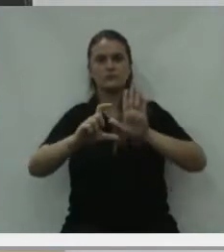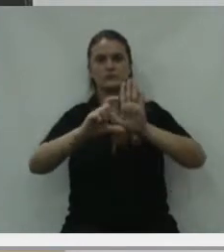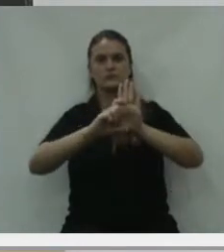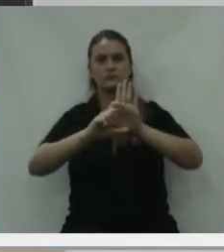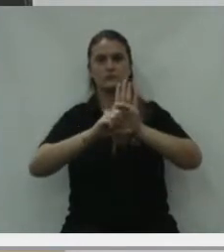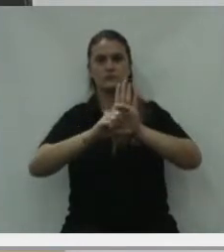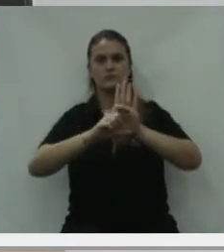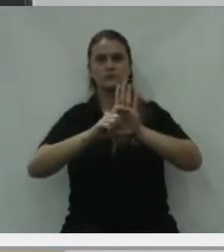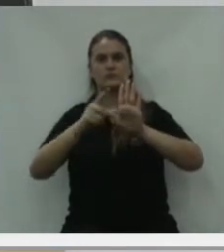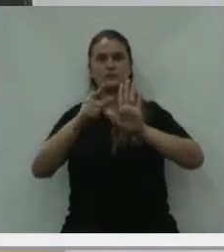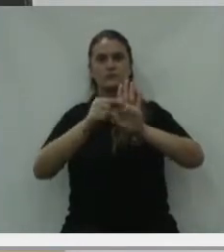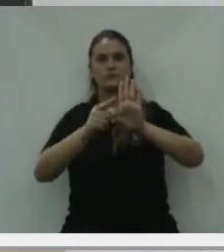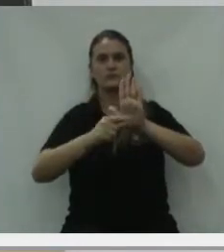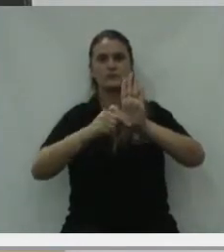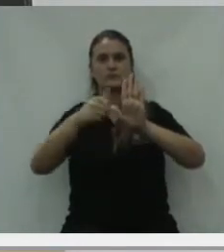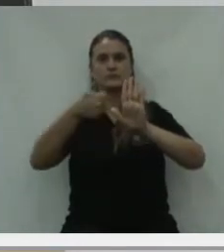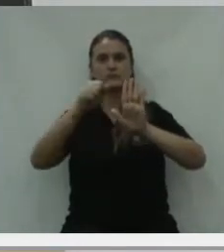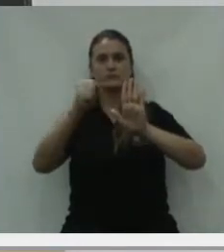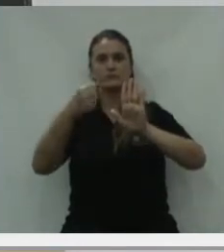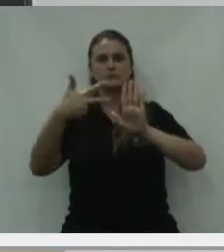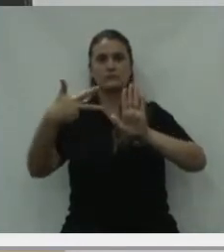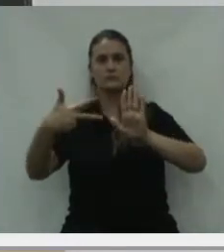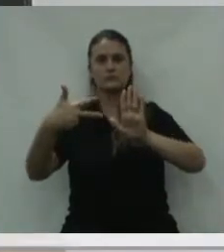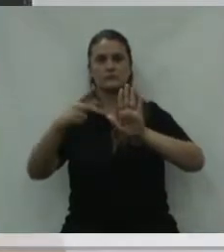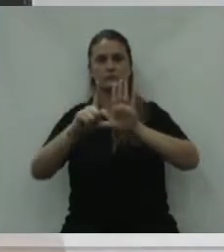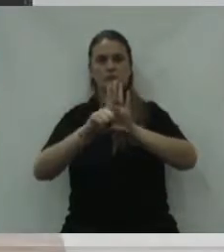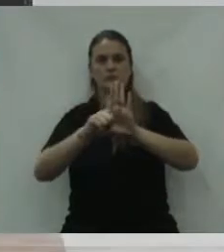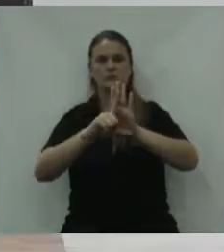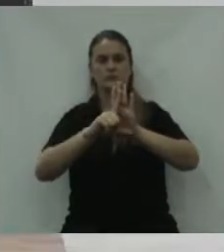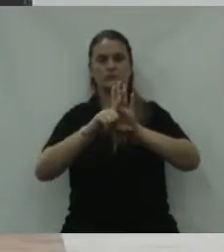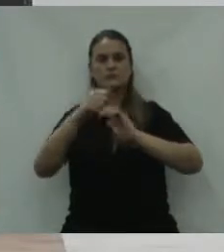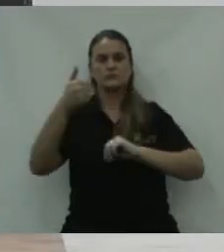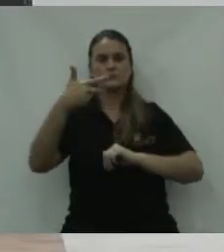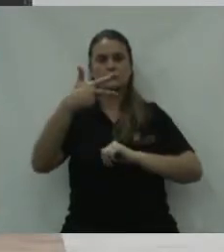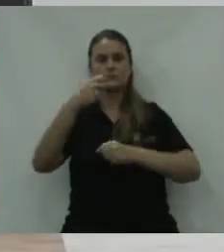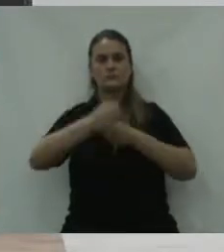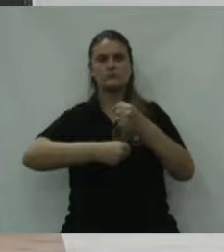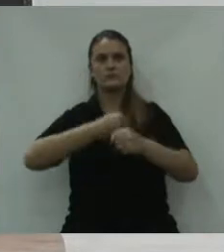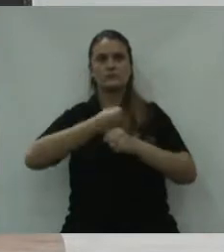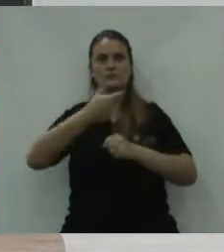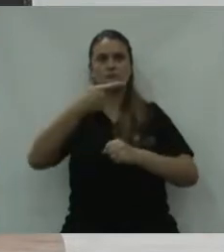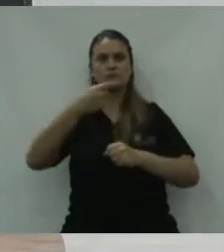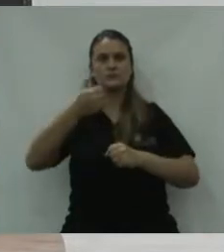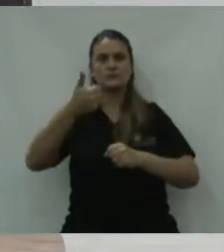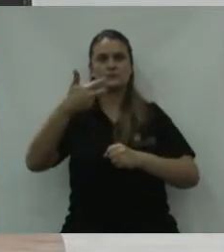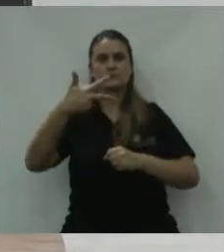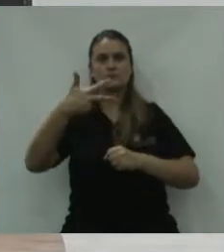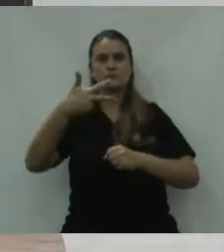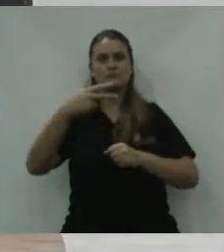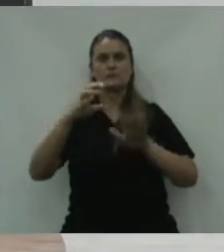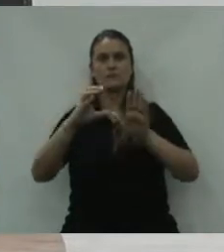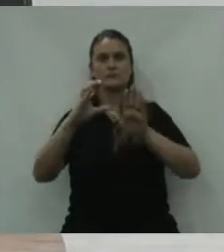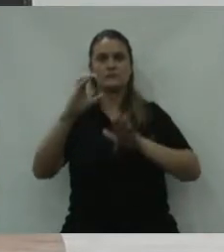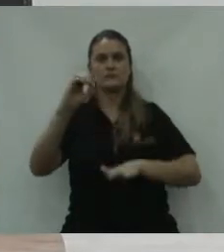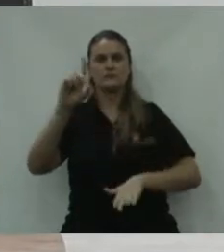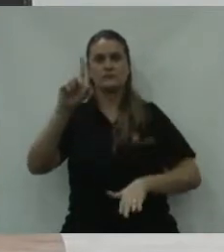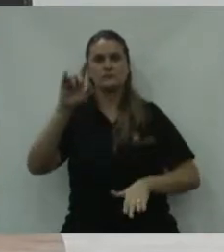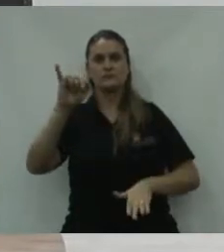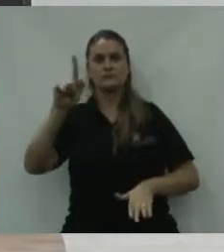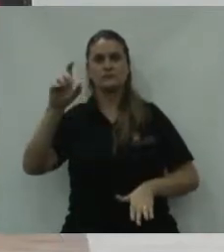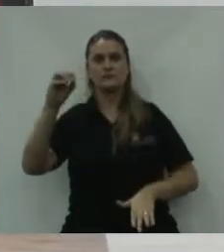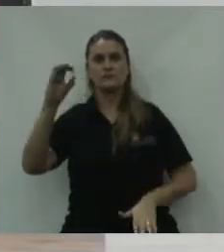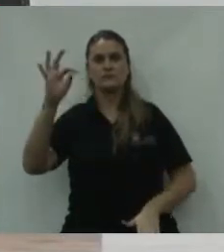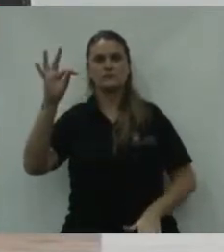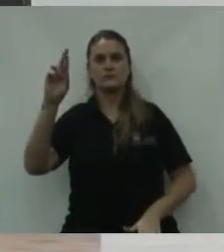parágrafo único do artigo 183 da lei complementar nº 13, 2013, Código